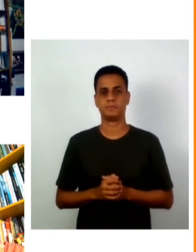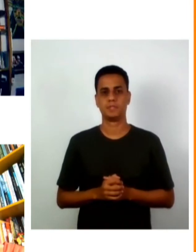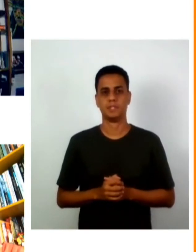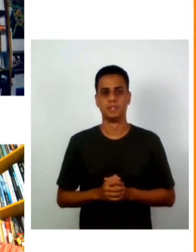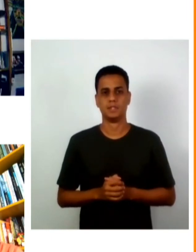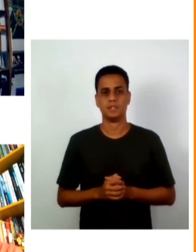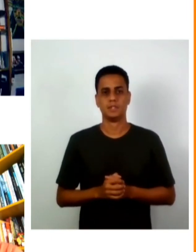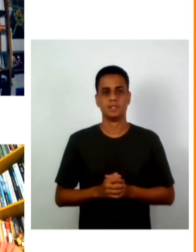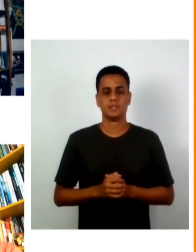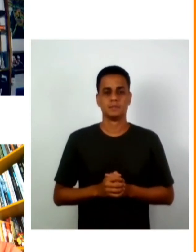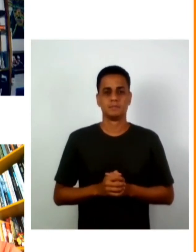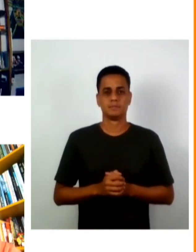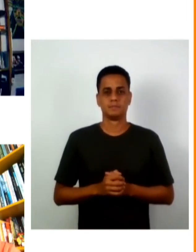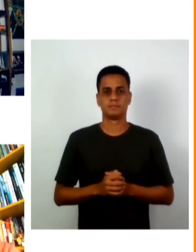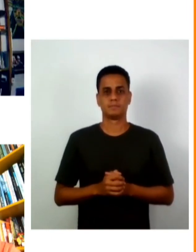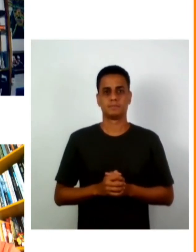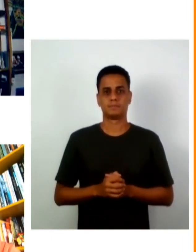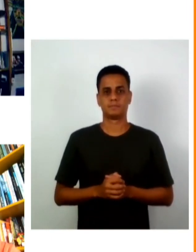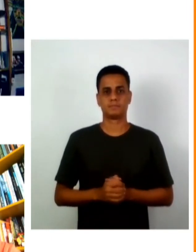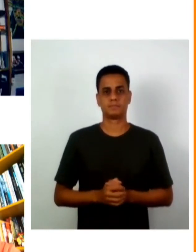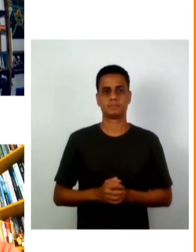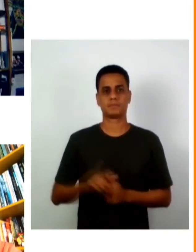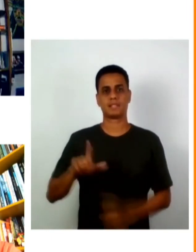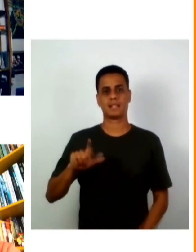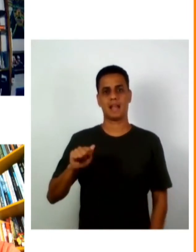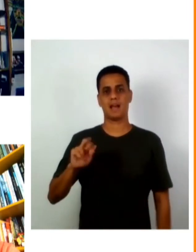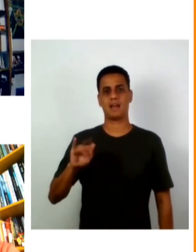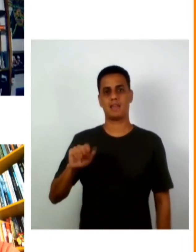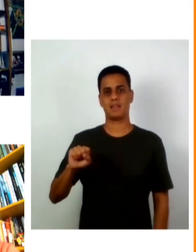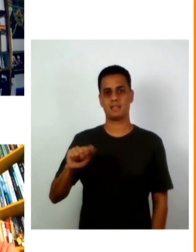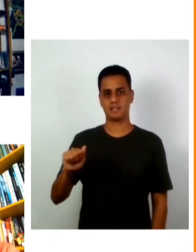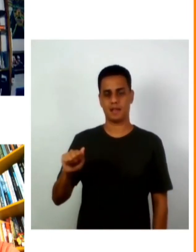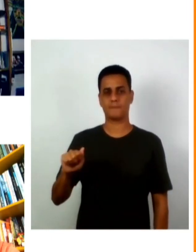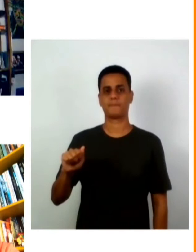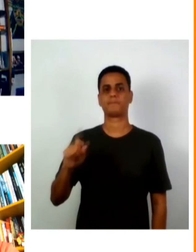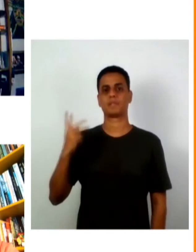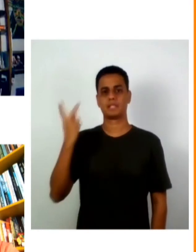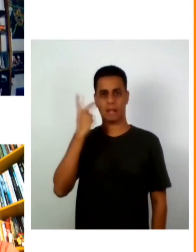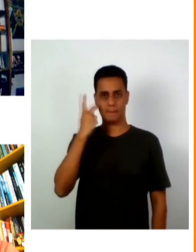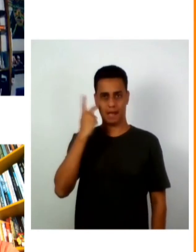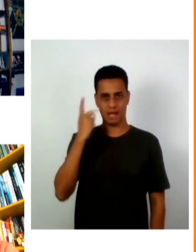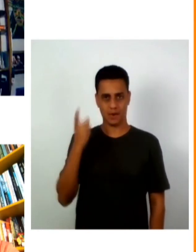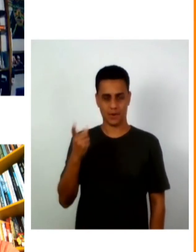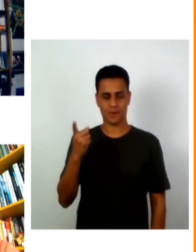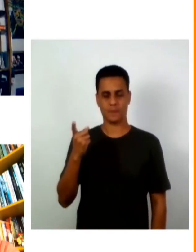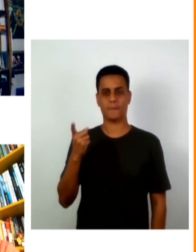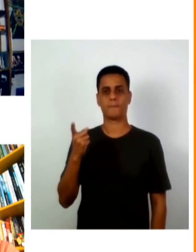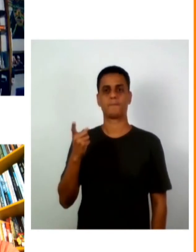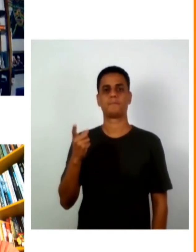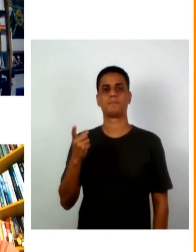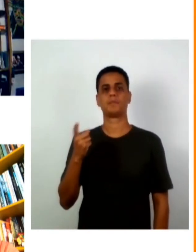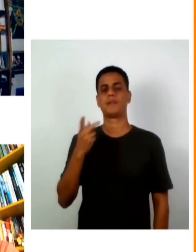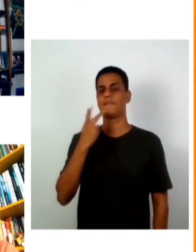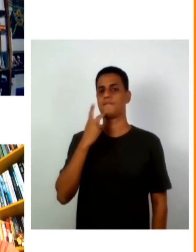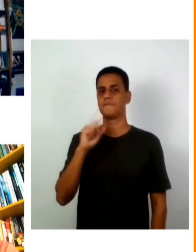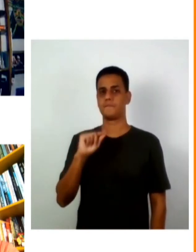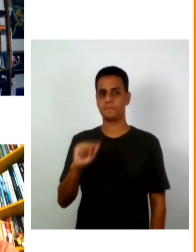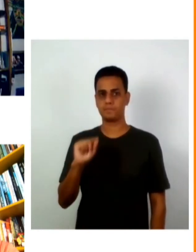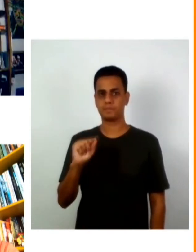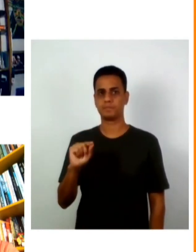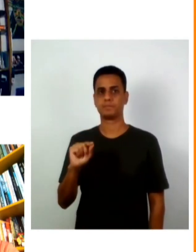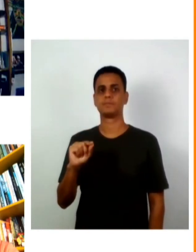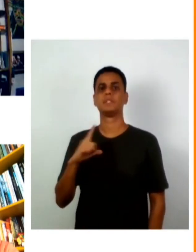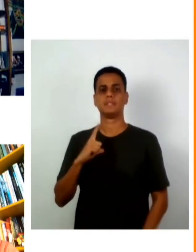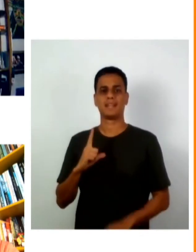a Larissa Batista daqui de São Paulo ela menciona uma lei que foi aprovada